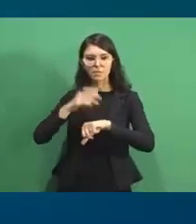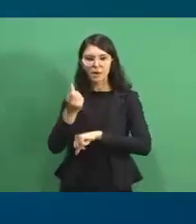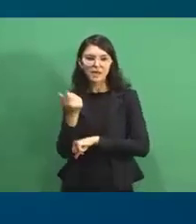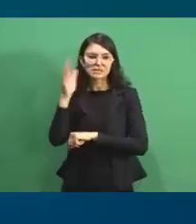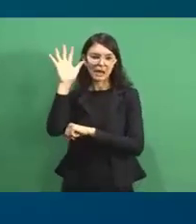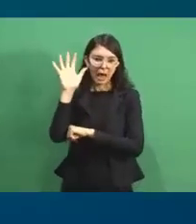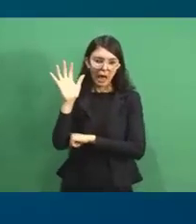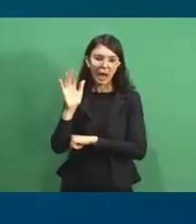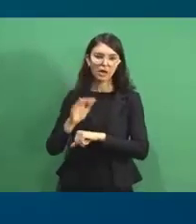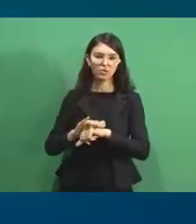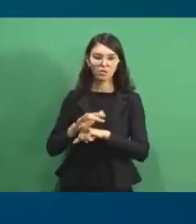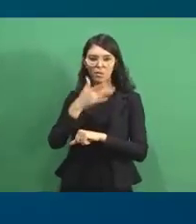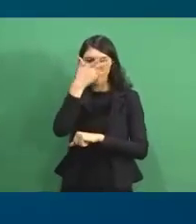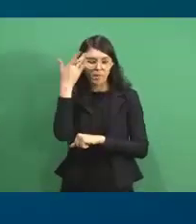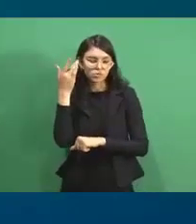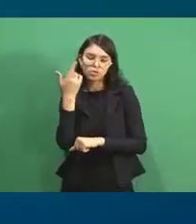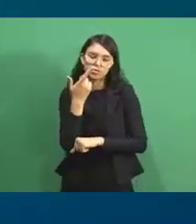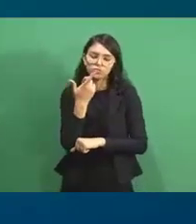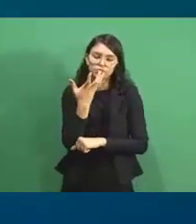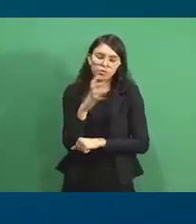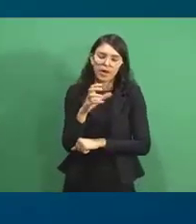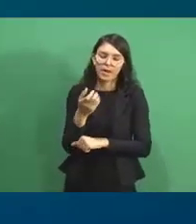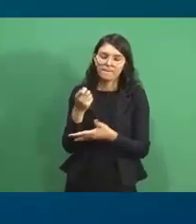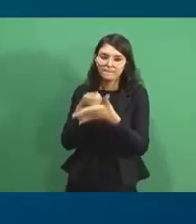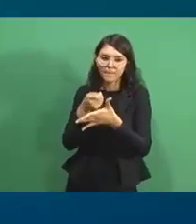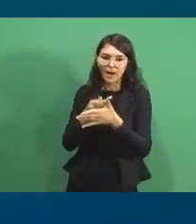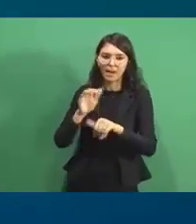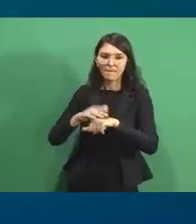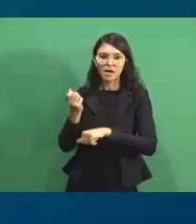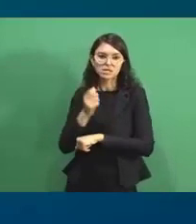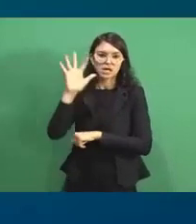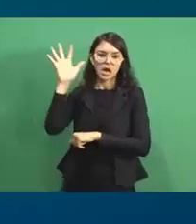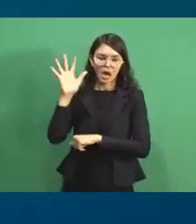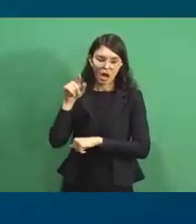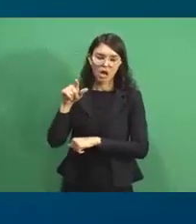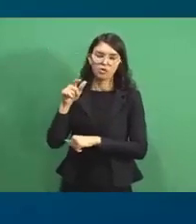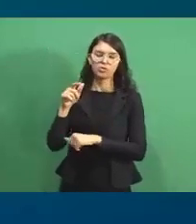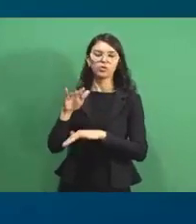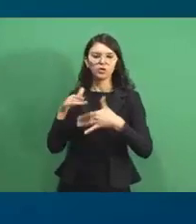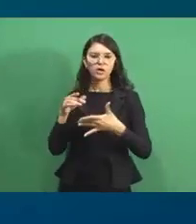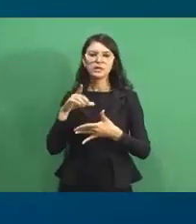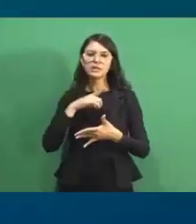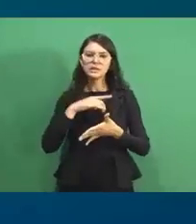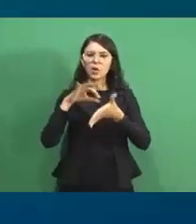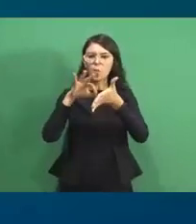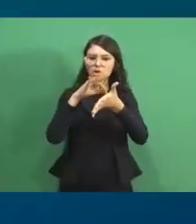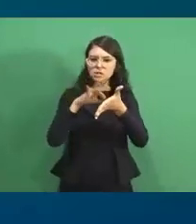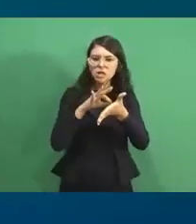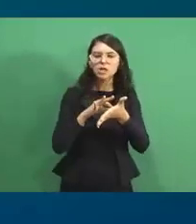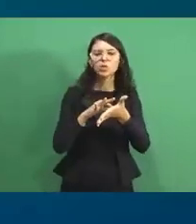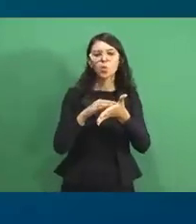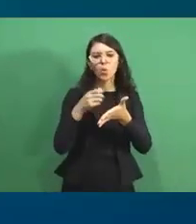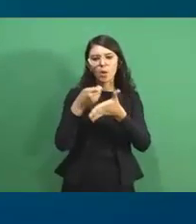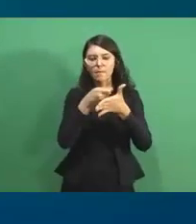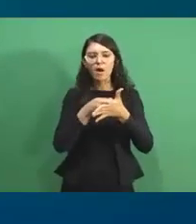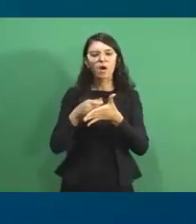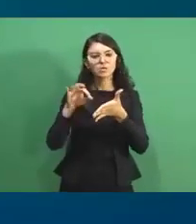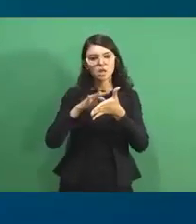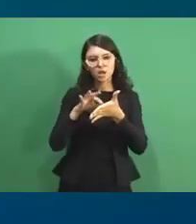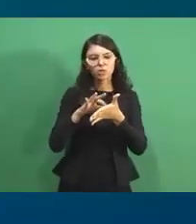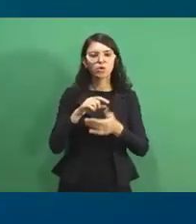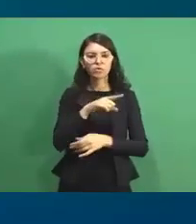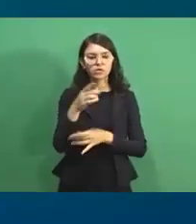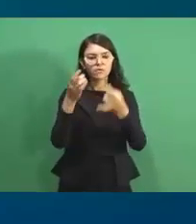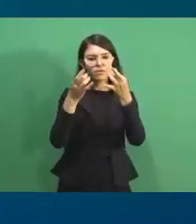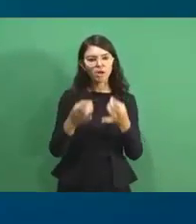mundo que quer pagar mais pelo orgânico. Vocês já pensaram em fazer um modelo de assinatura e cobrar um pedaço da assinatura? Tipo assim, ó,